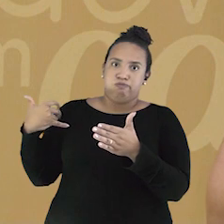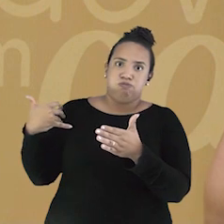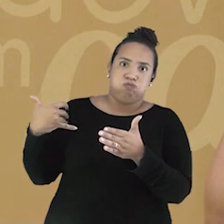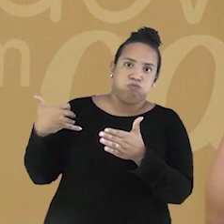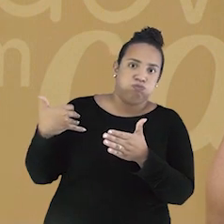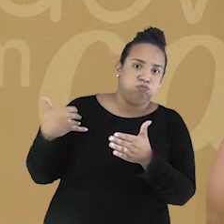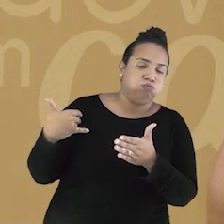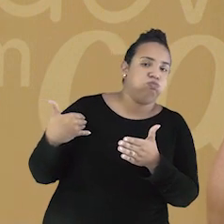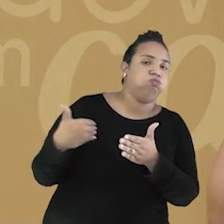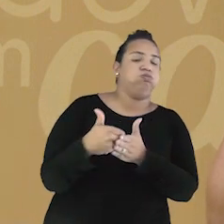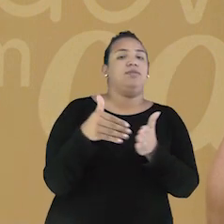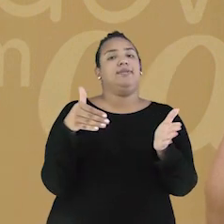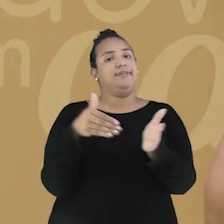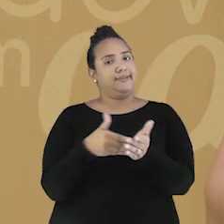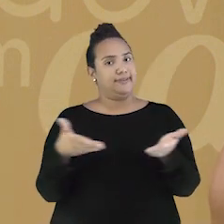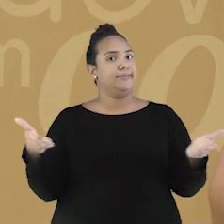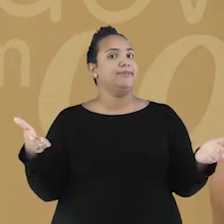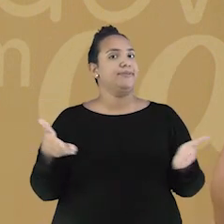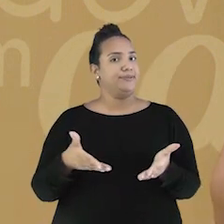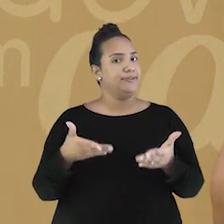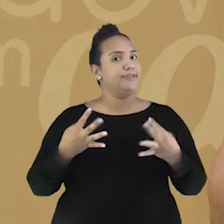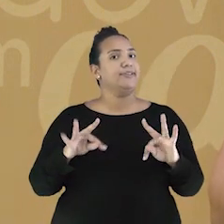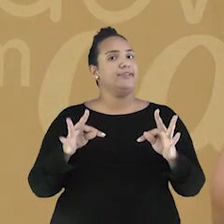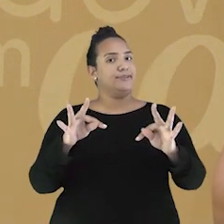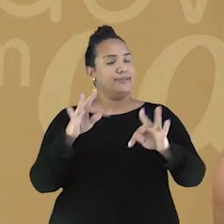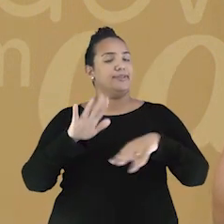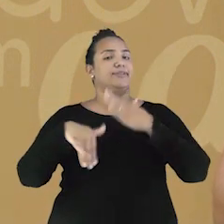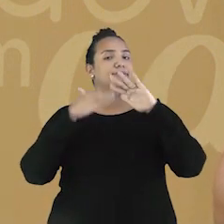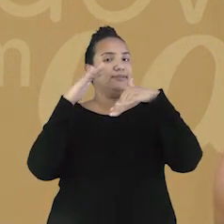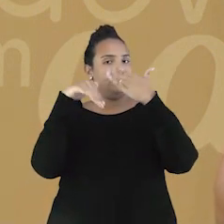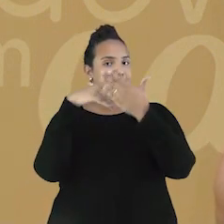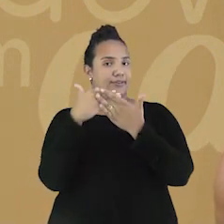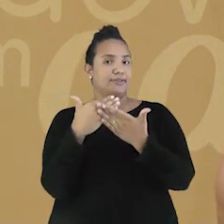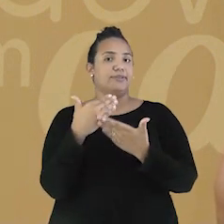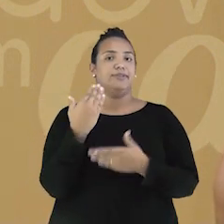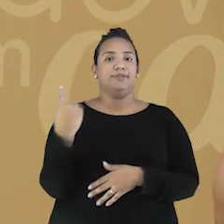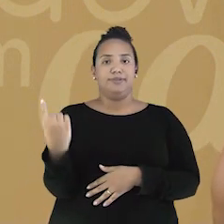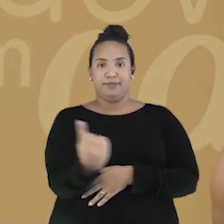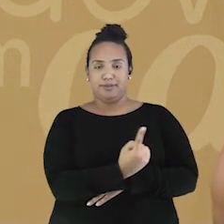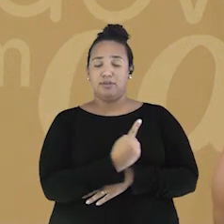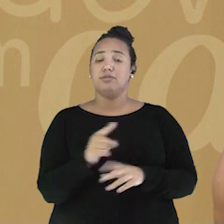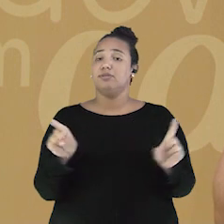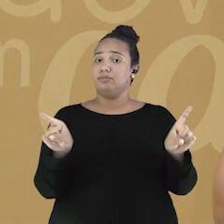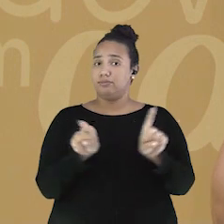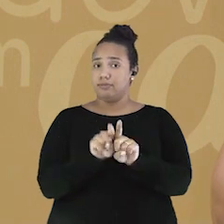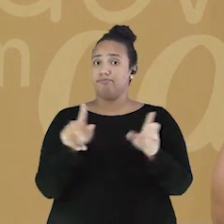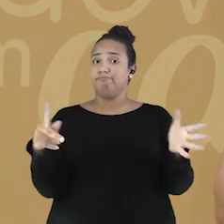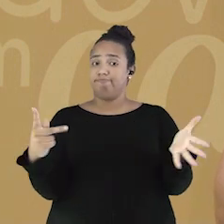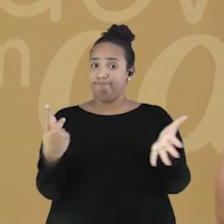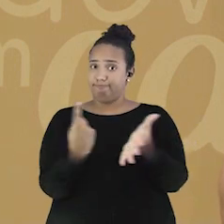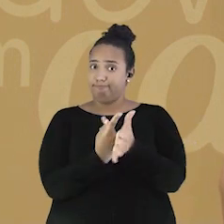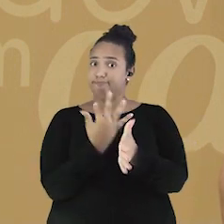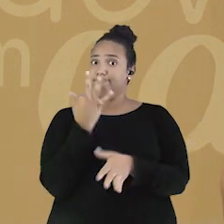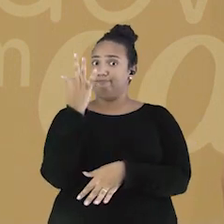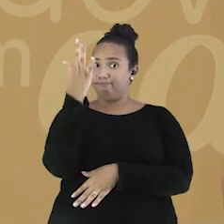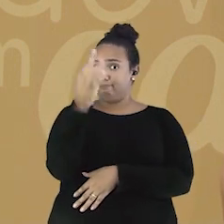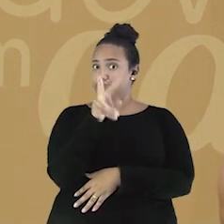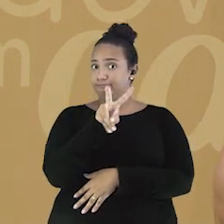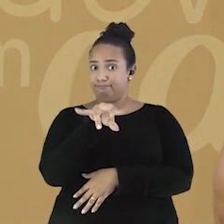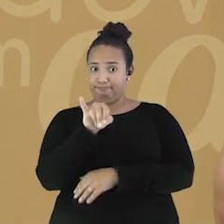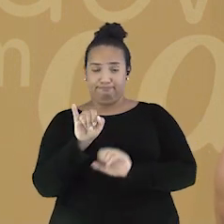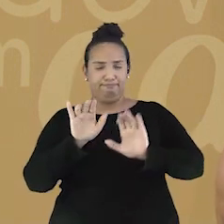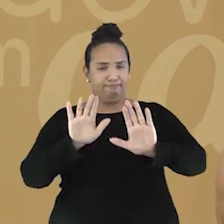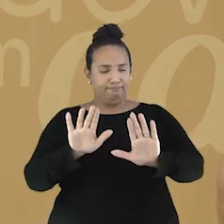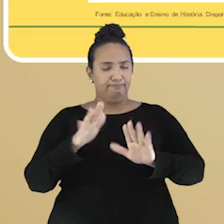chegarmos aos conhecimentos de hoje em dia, né? Ao desenvolvimento que nós vivemos e que também ainda vai acontecer. Mas vamos entender isso aos